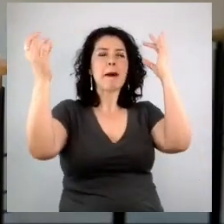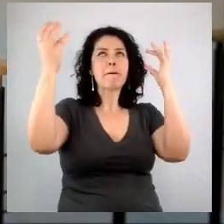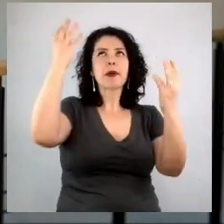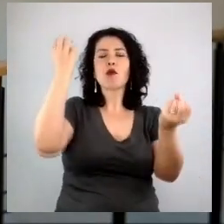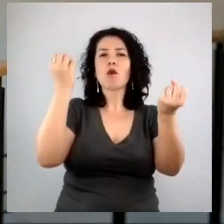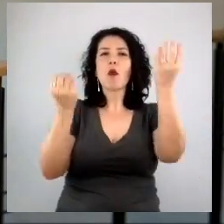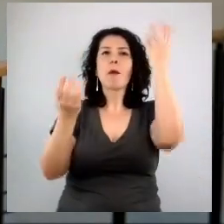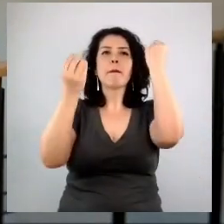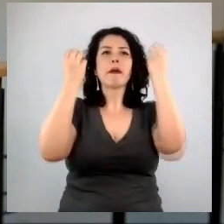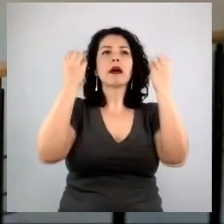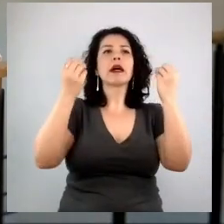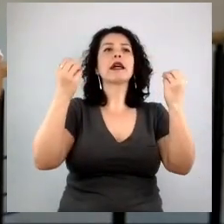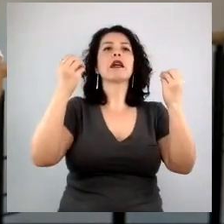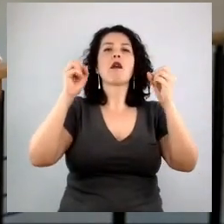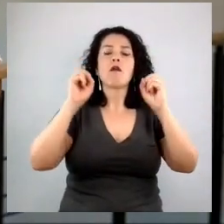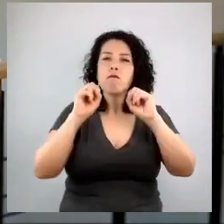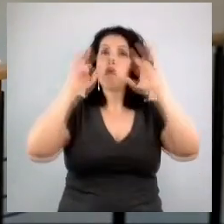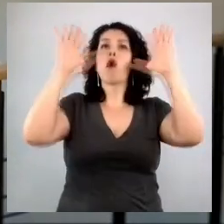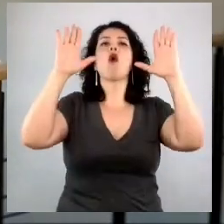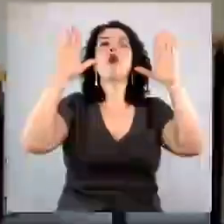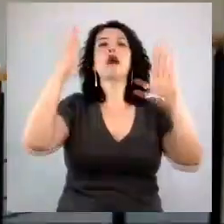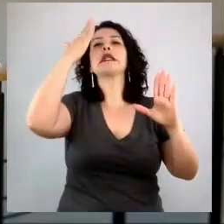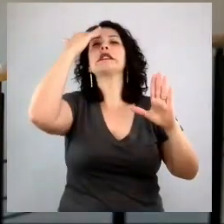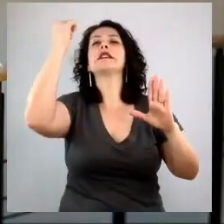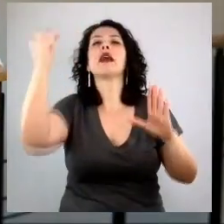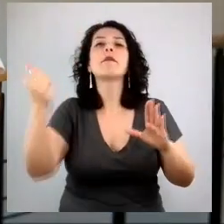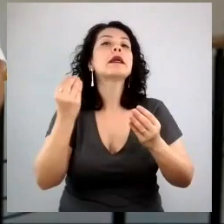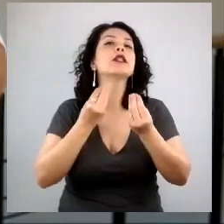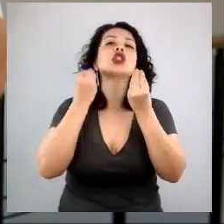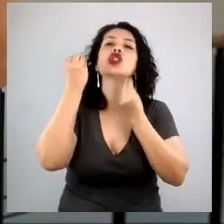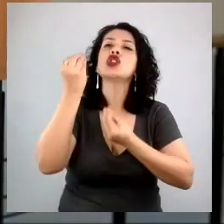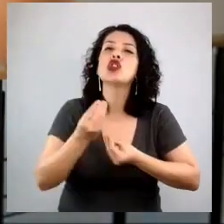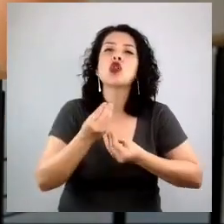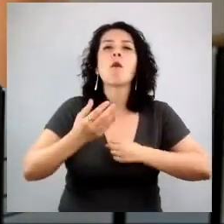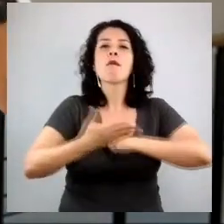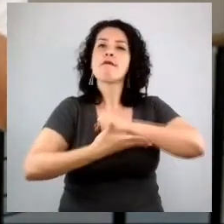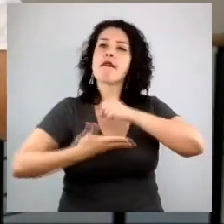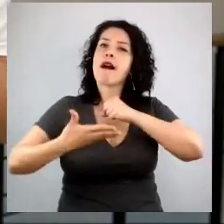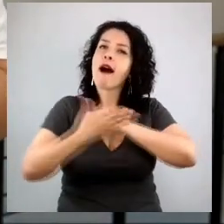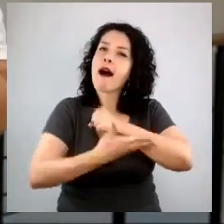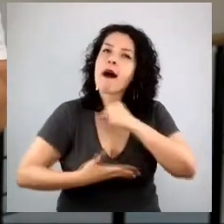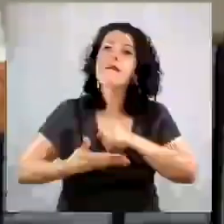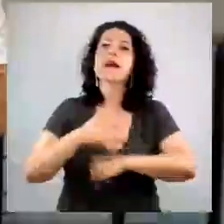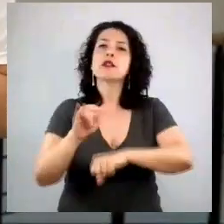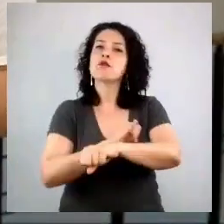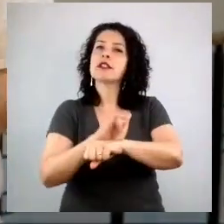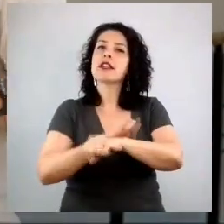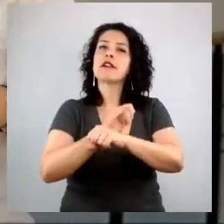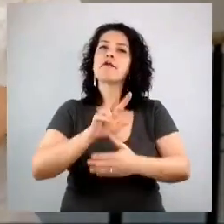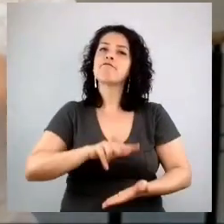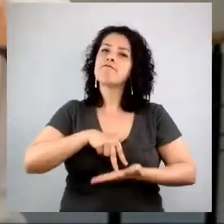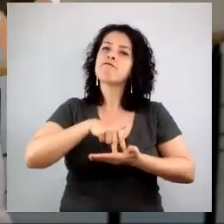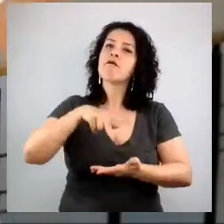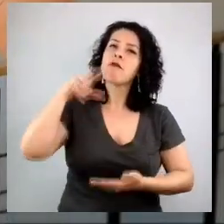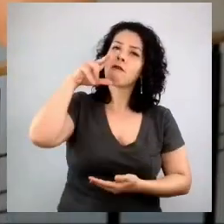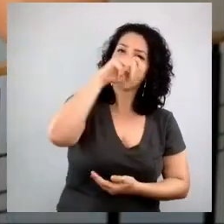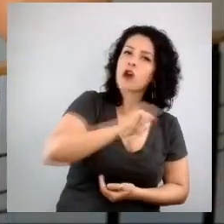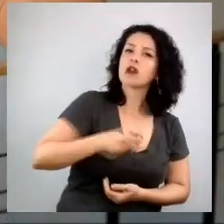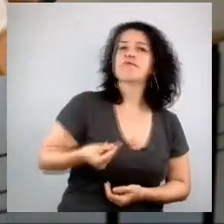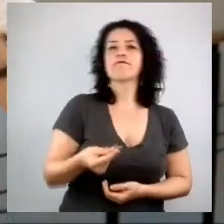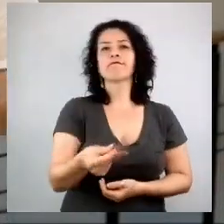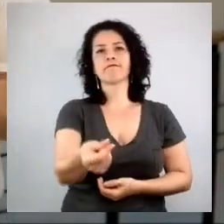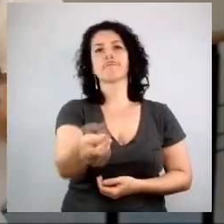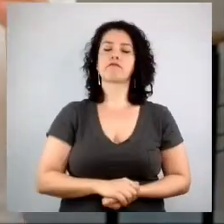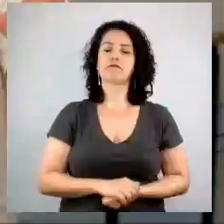vão ajudar a estabelecer essas fundações para uma estratégia consistente de longo prazo. Uma vez que você